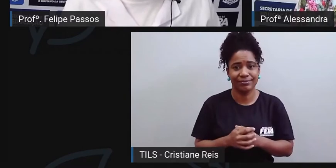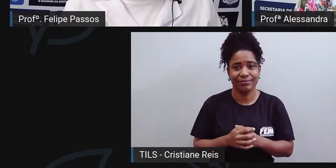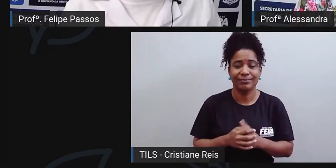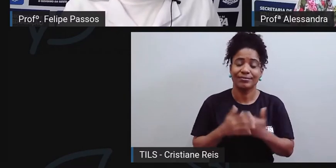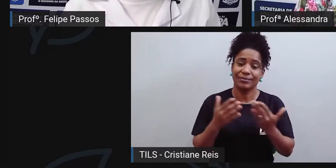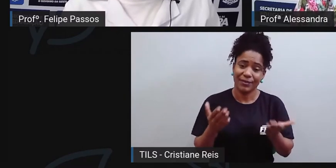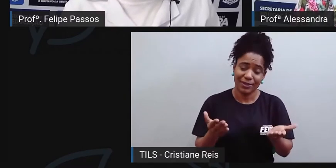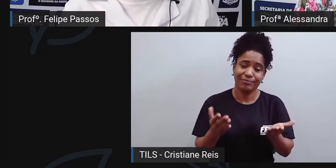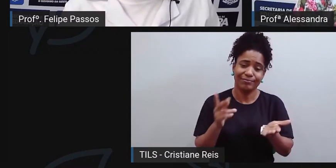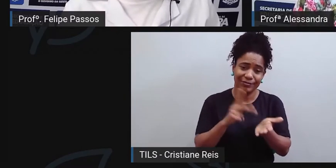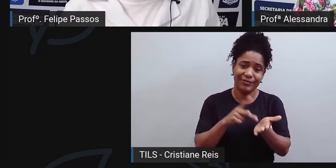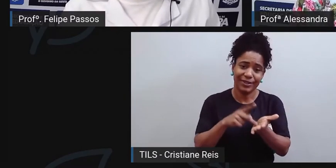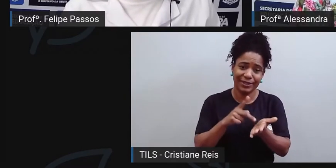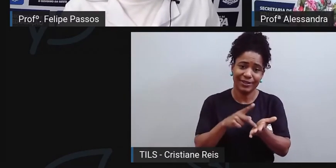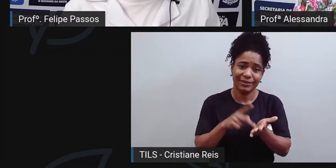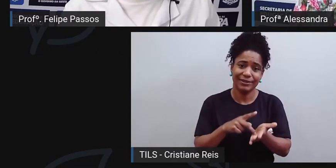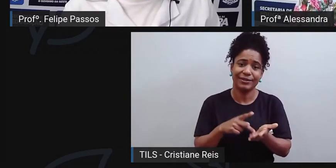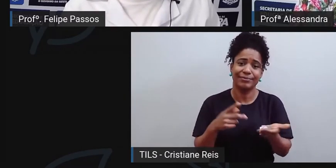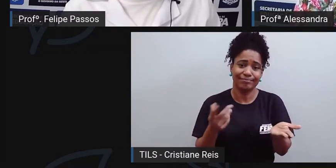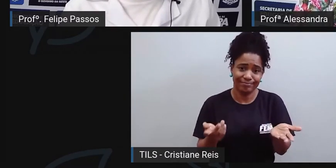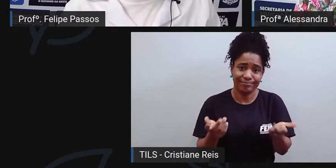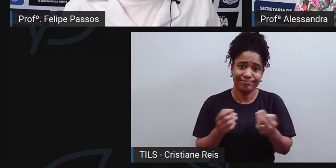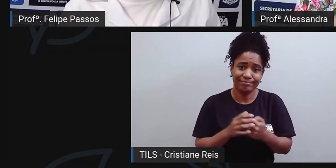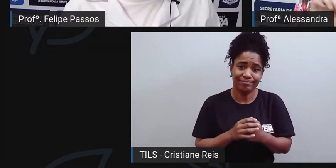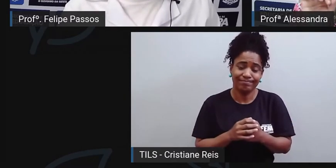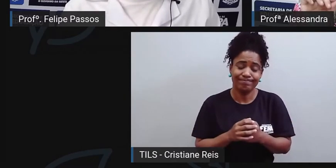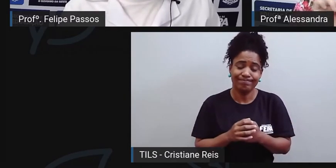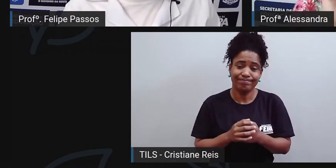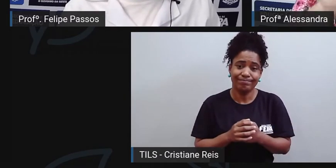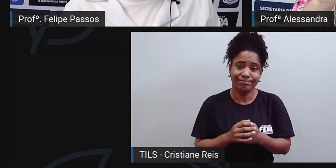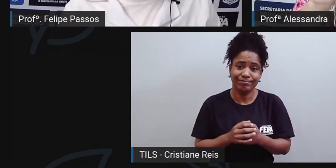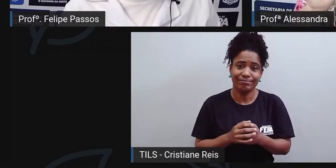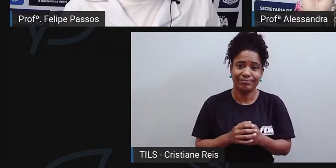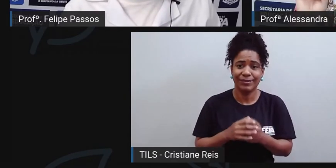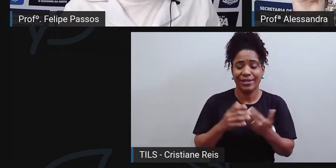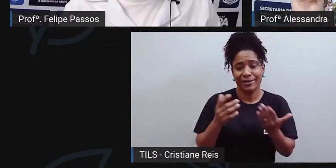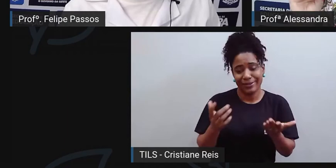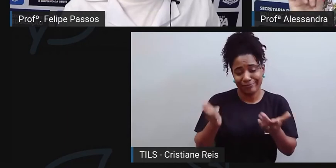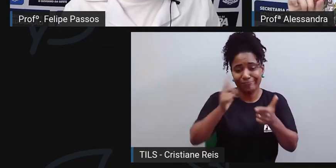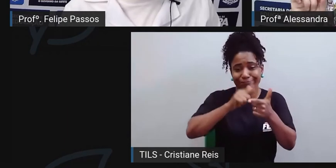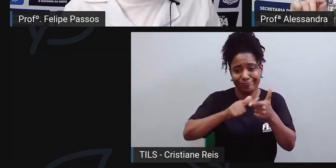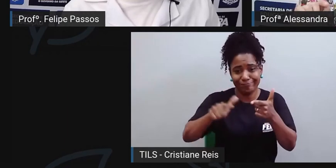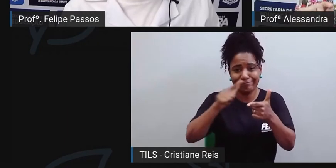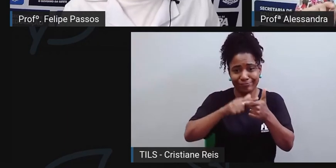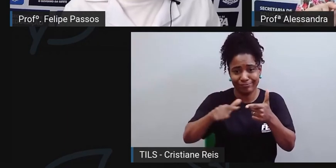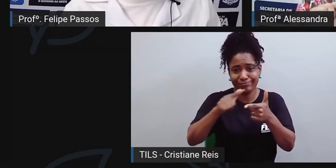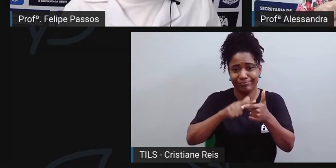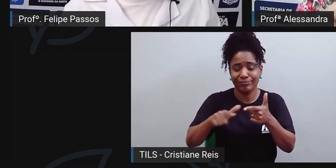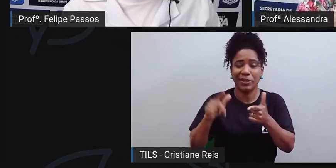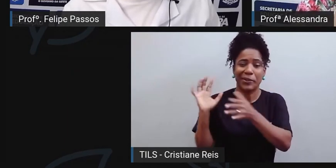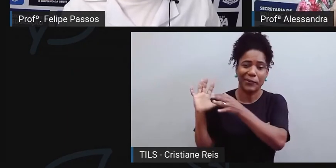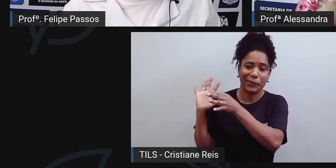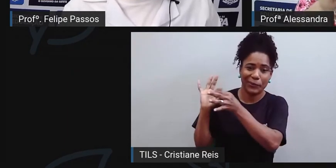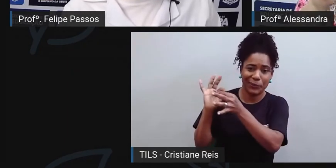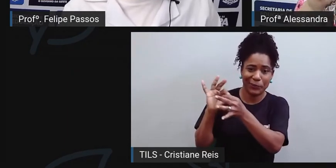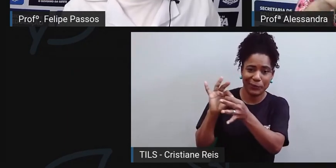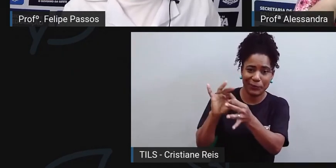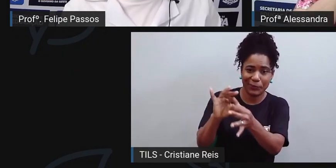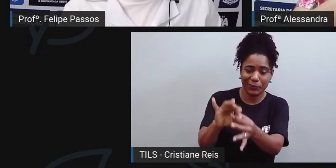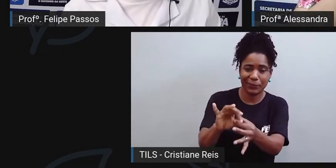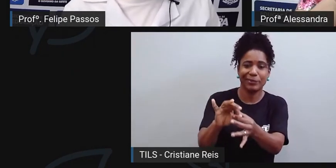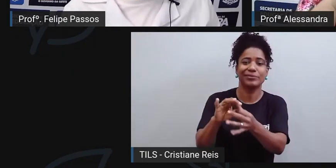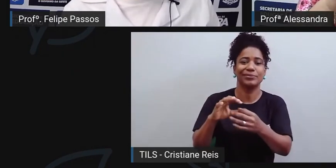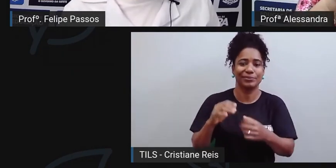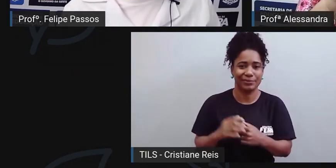infelizmente, é um caso assim, é um grande elo, né? Então, a gente precisa de um grande encadeamento